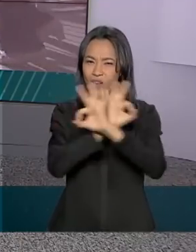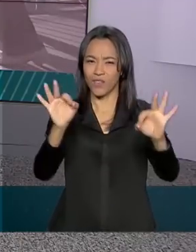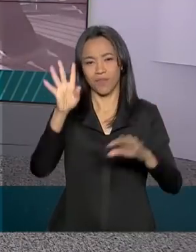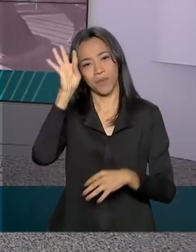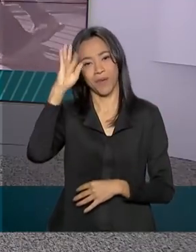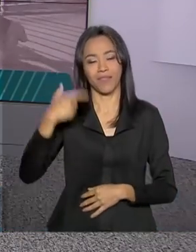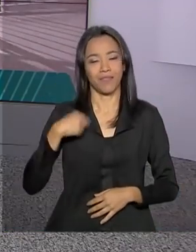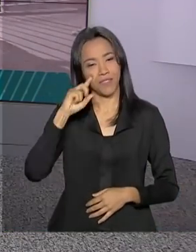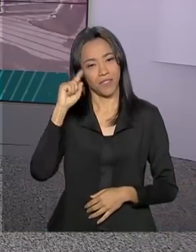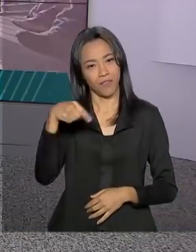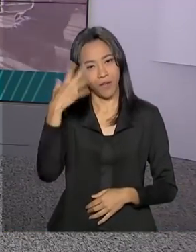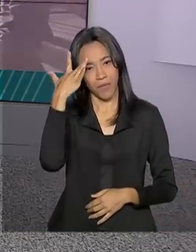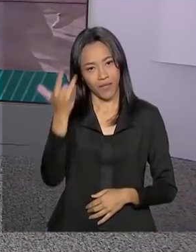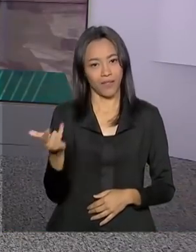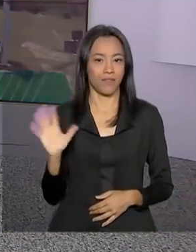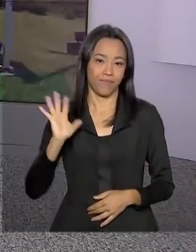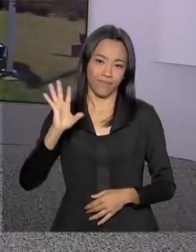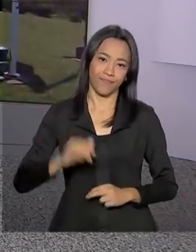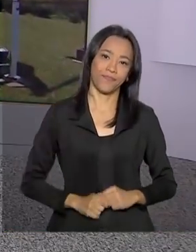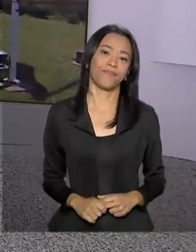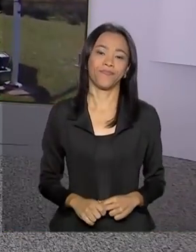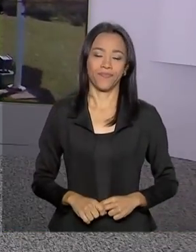quarta-feira e a gente se vê amanhã. Tchau!